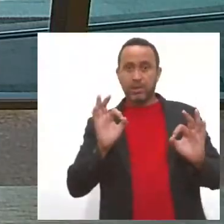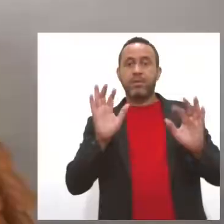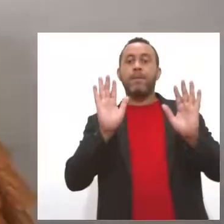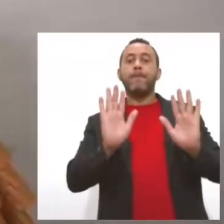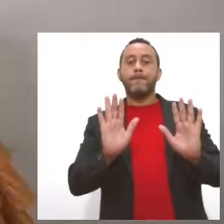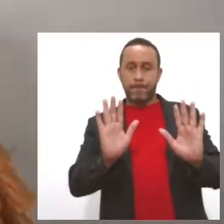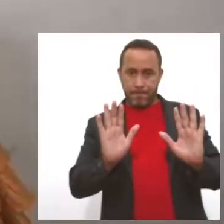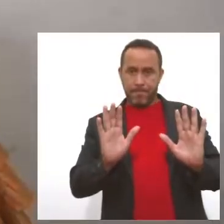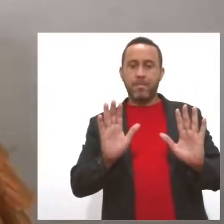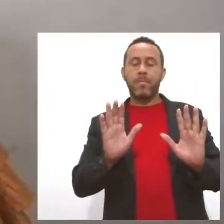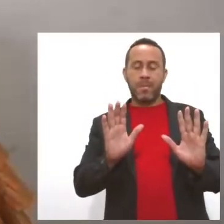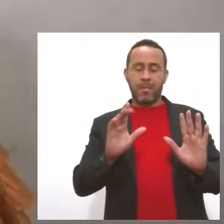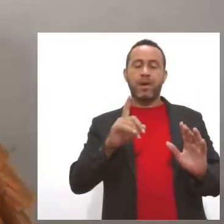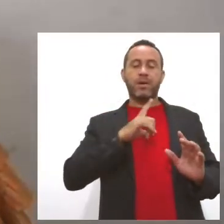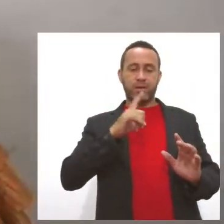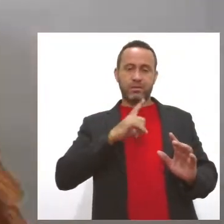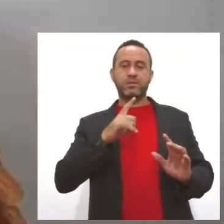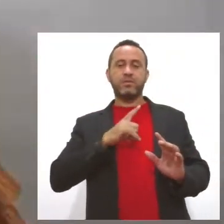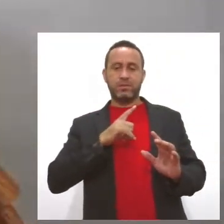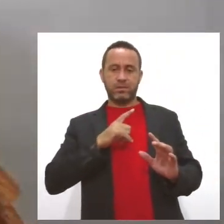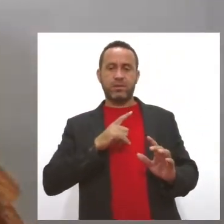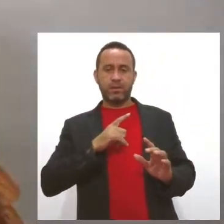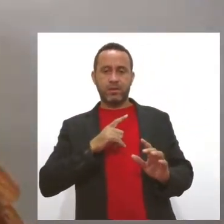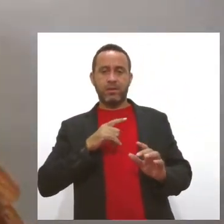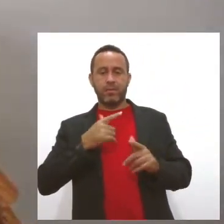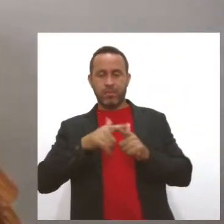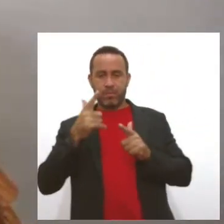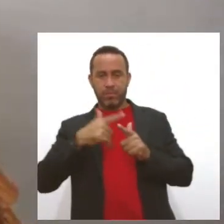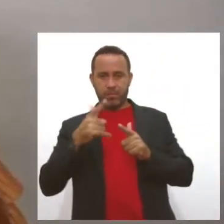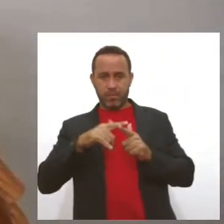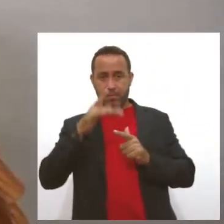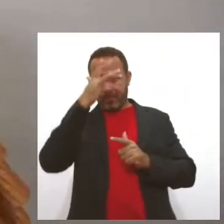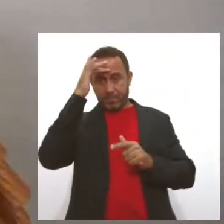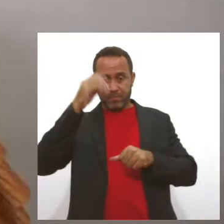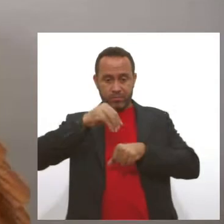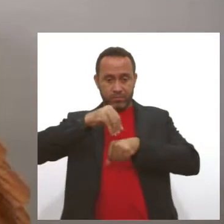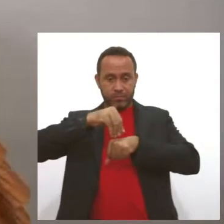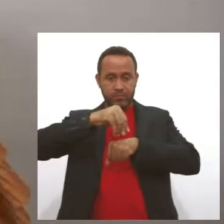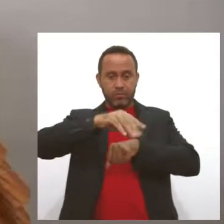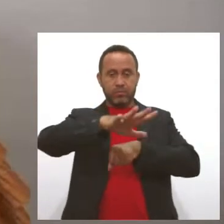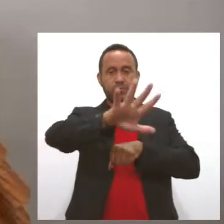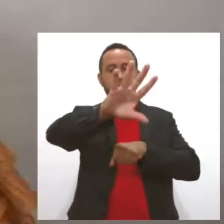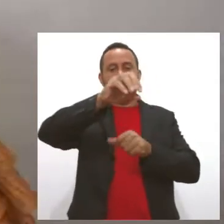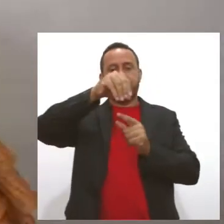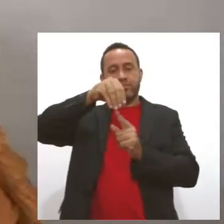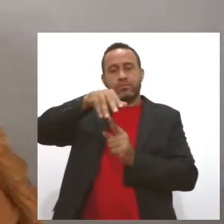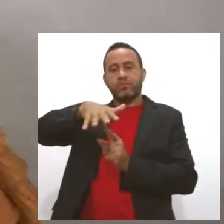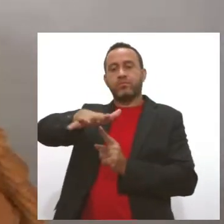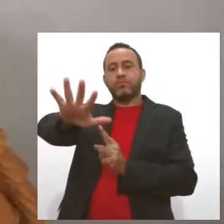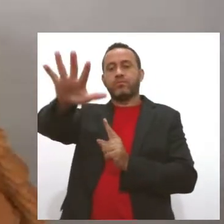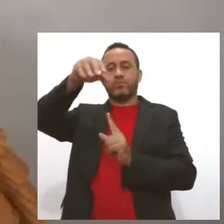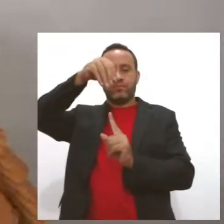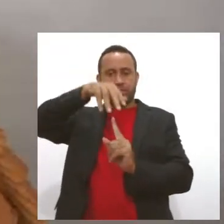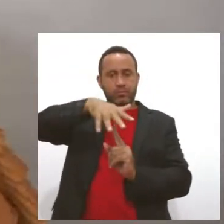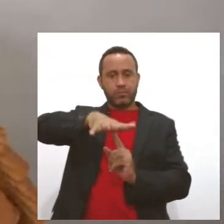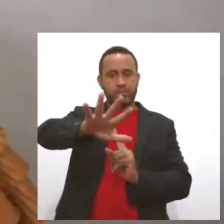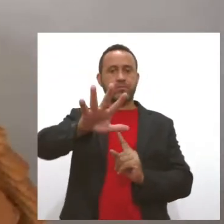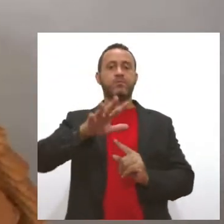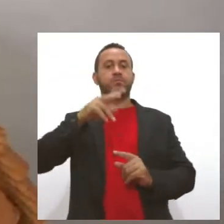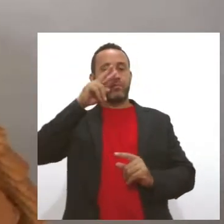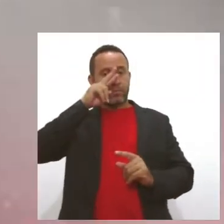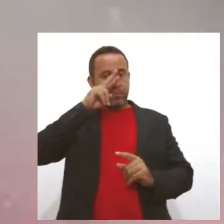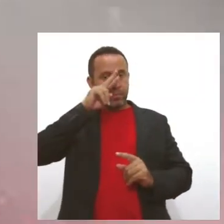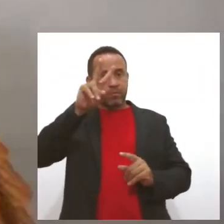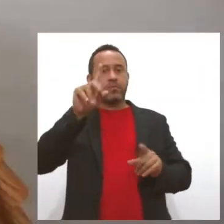considerados grupos de risco, essas pessoas são transmissoras. E os aumentos de casos podem também estar relacionados